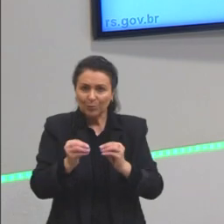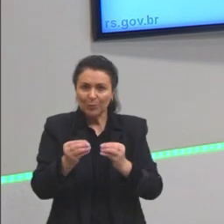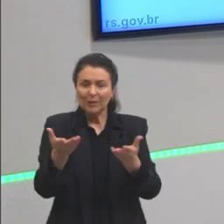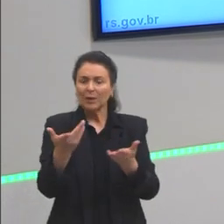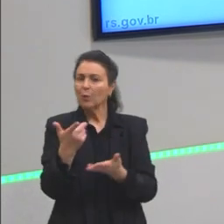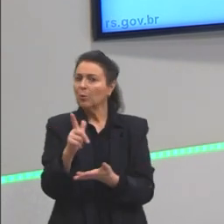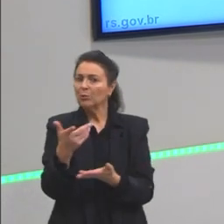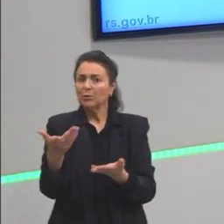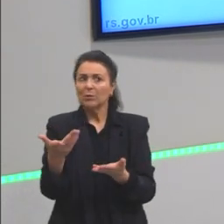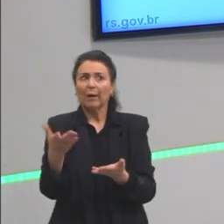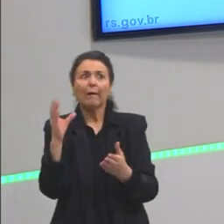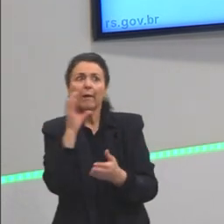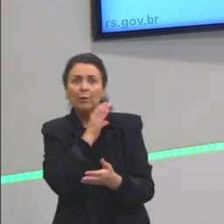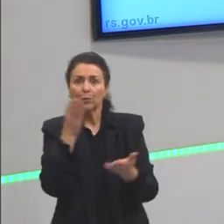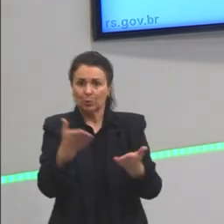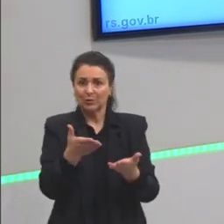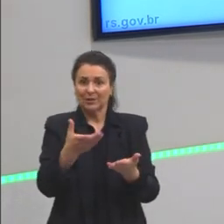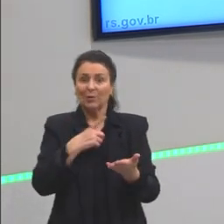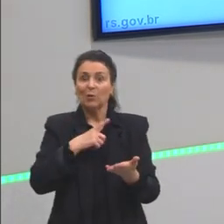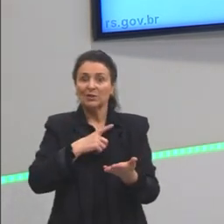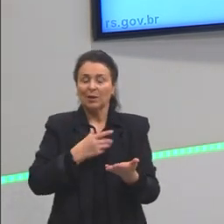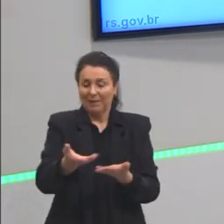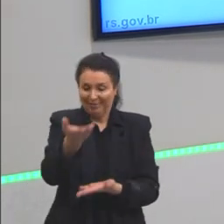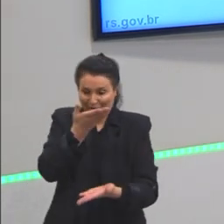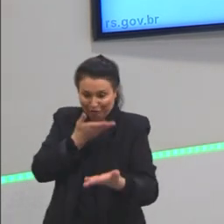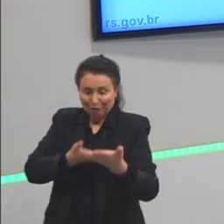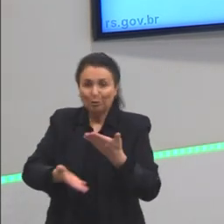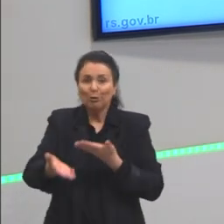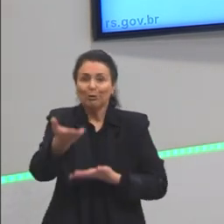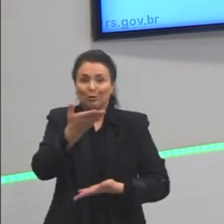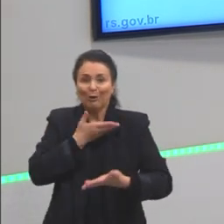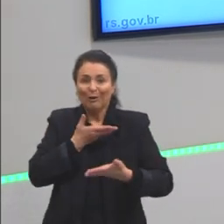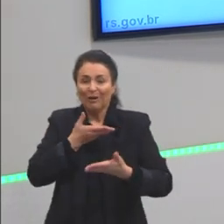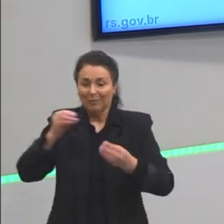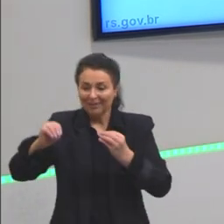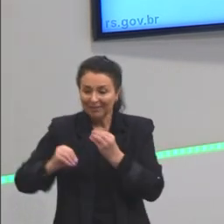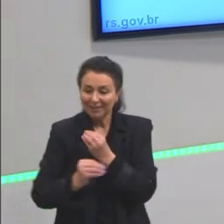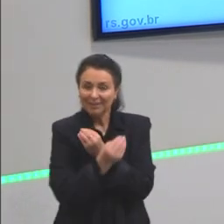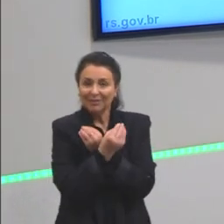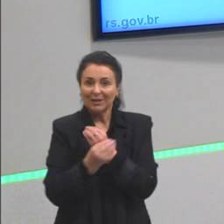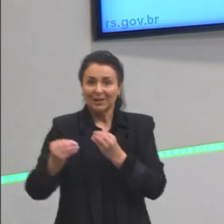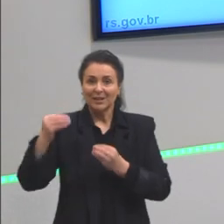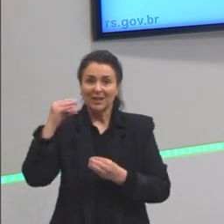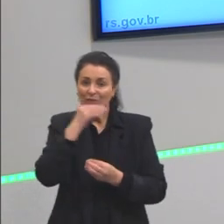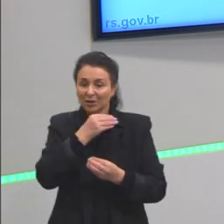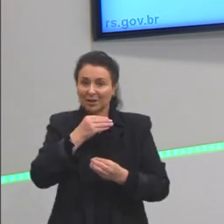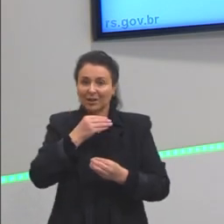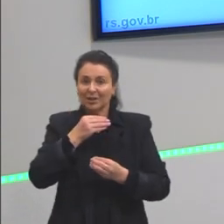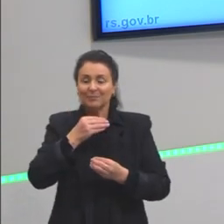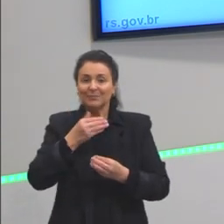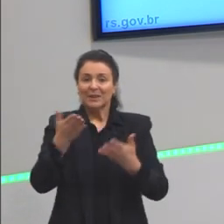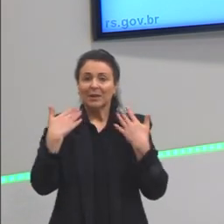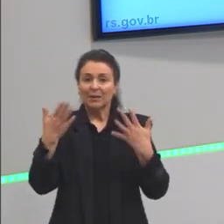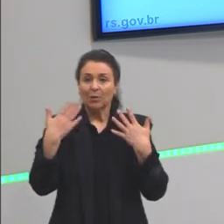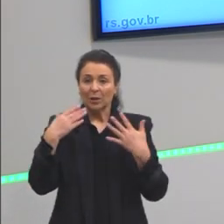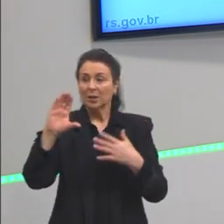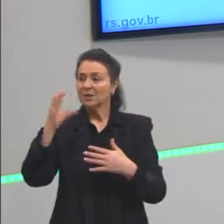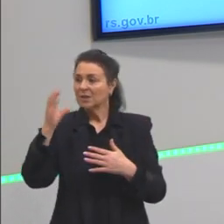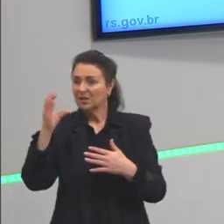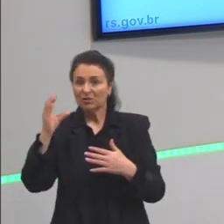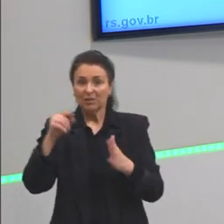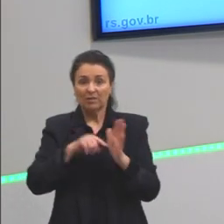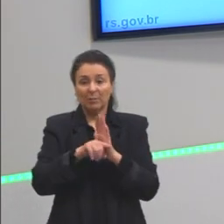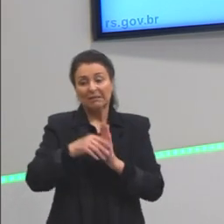Existe muita troca de calor hoje. Muita transferência de calor hoje. Então, cientificamente, está errado. Mas,